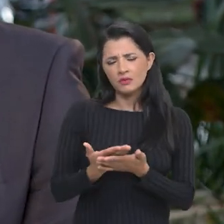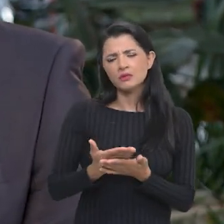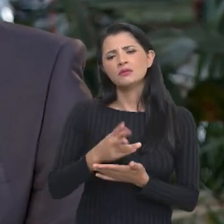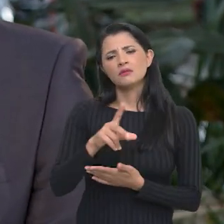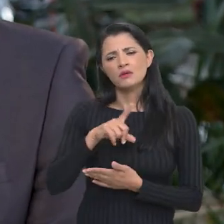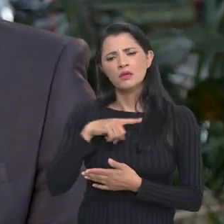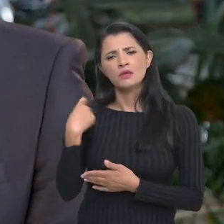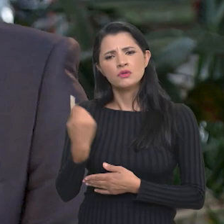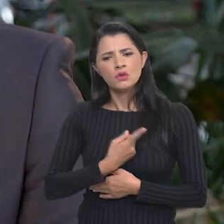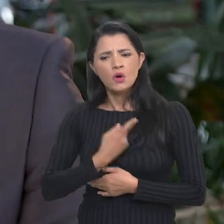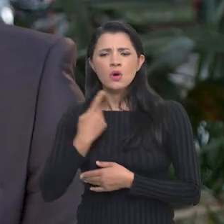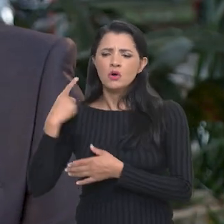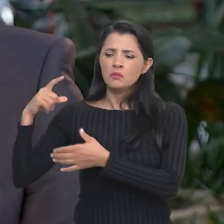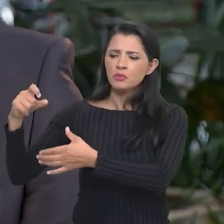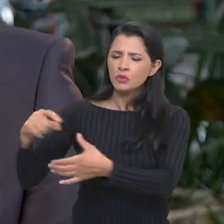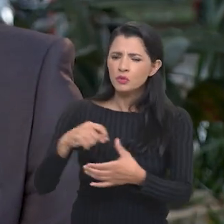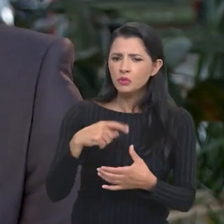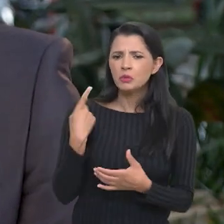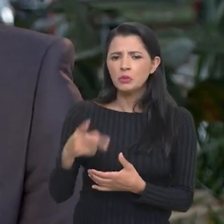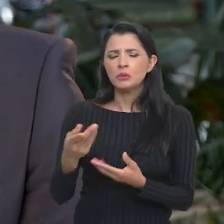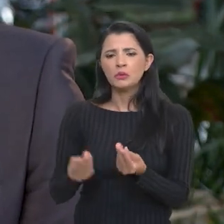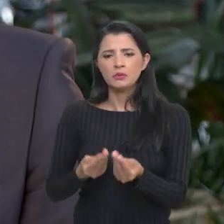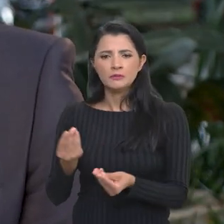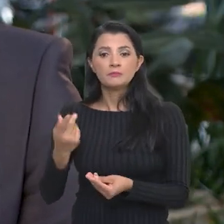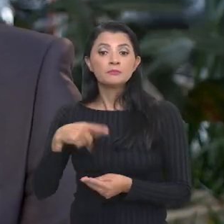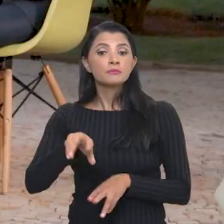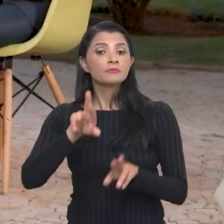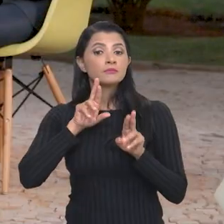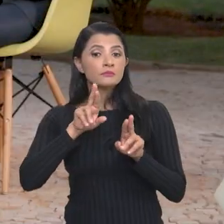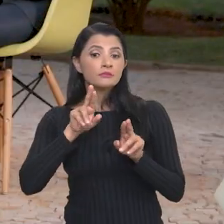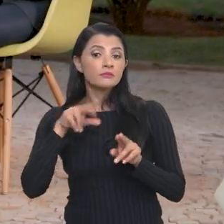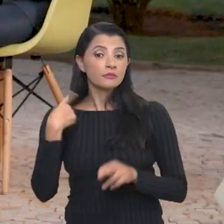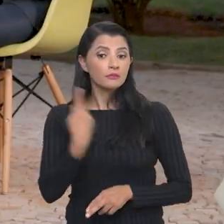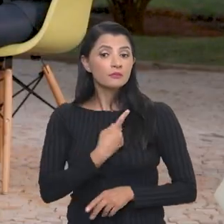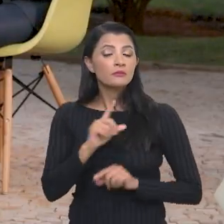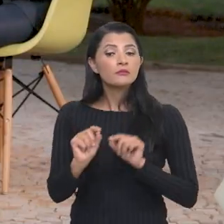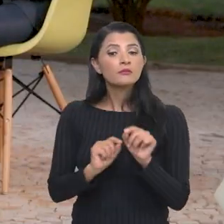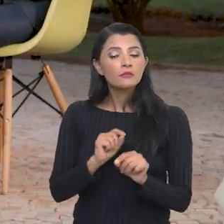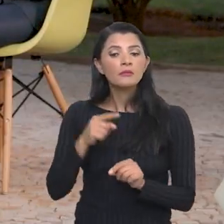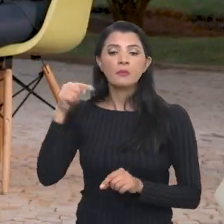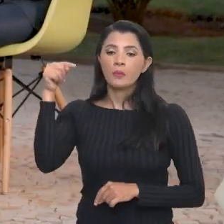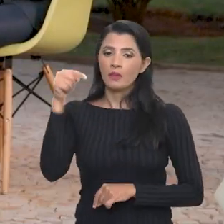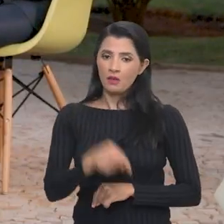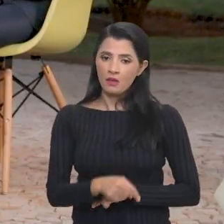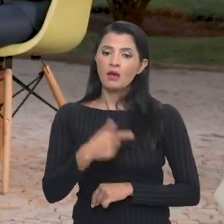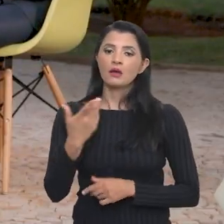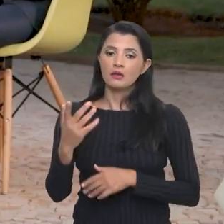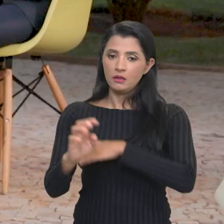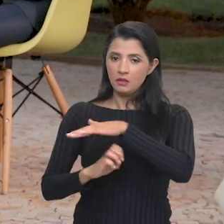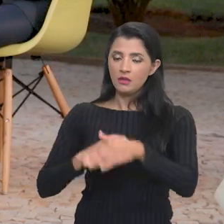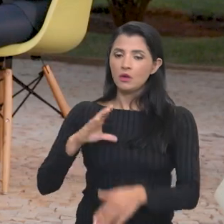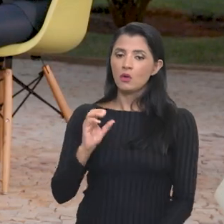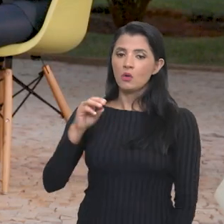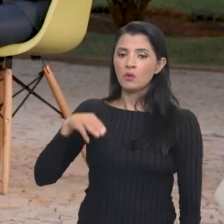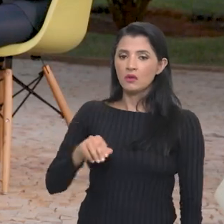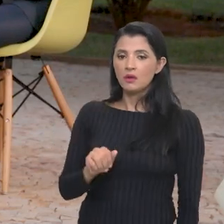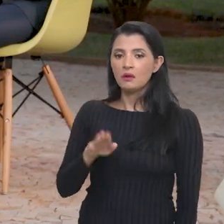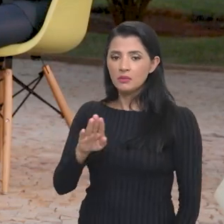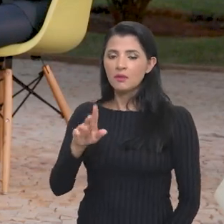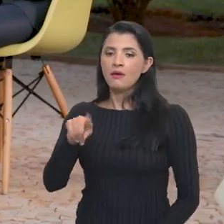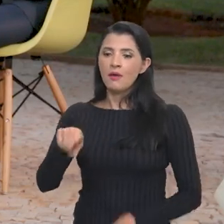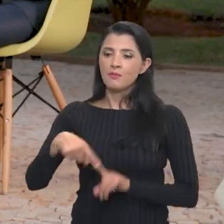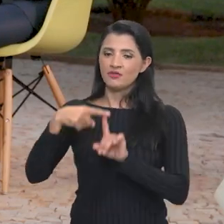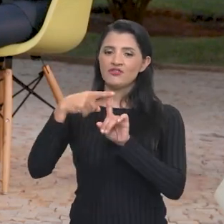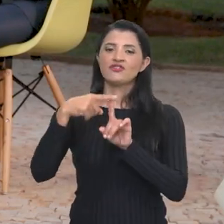vez mais confiança aos nossos produtores, agricultores e agricultores. Então, a expectativa que nós temos aqui na Companhia Nacional de